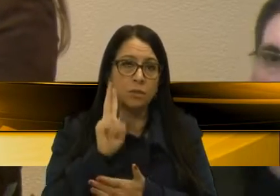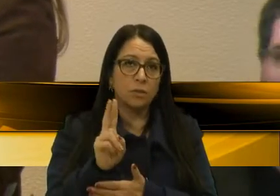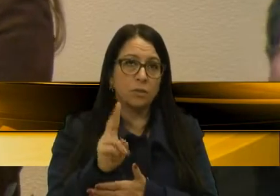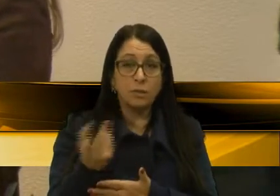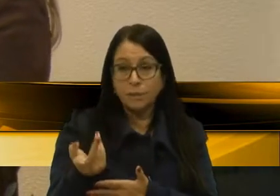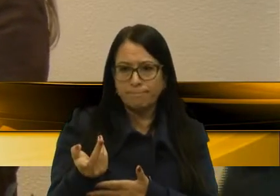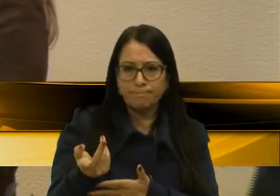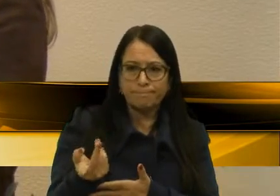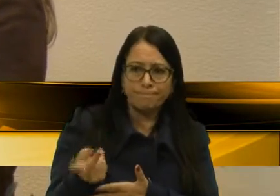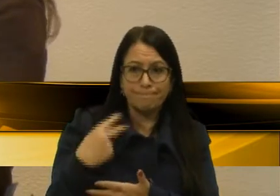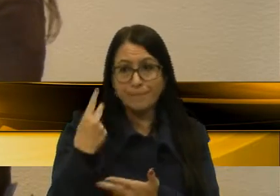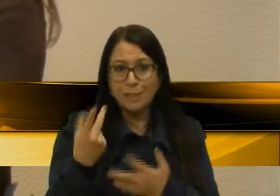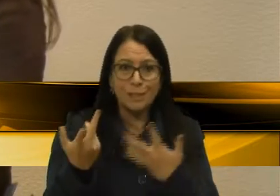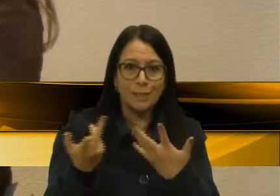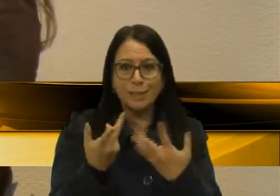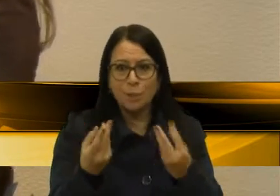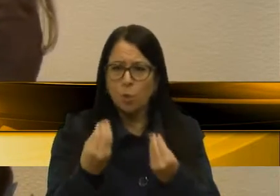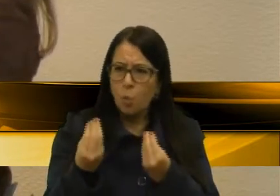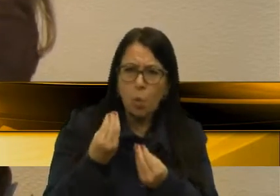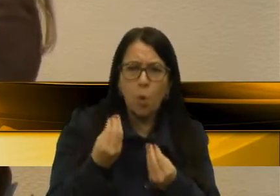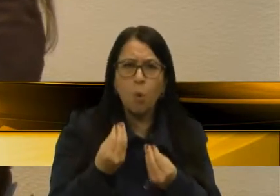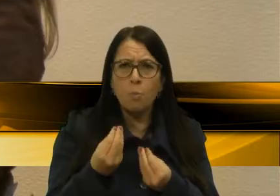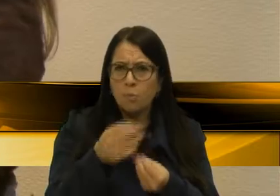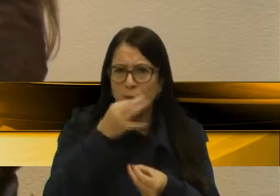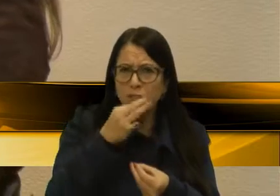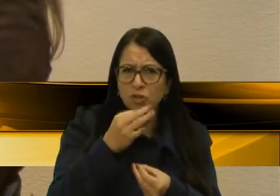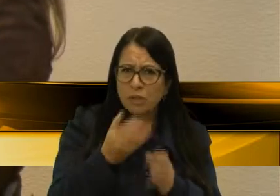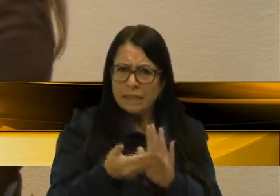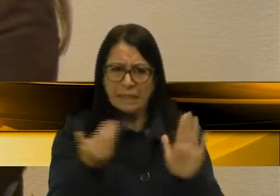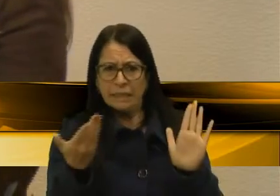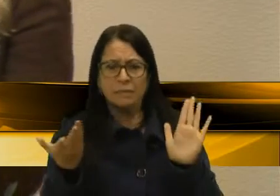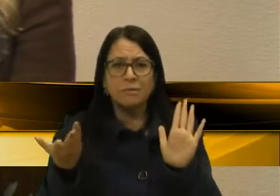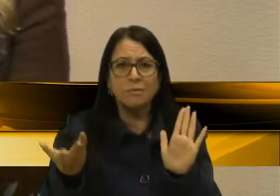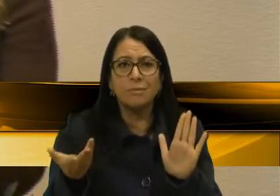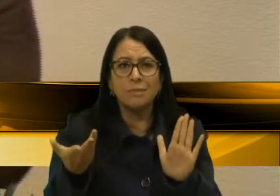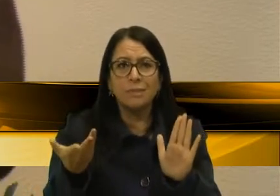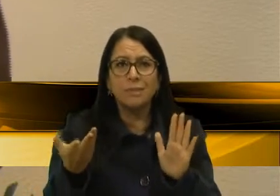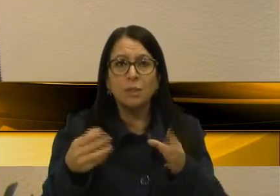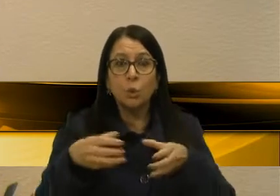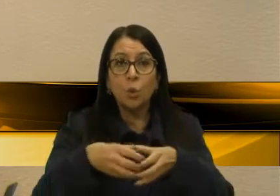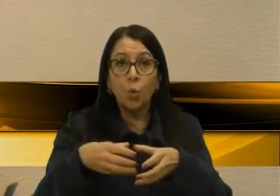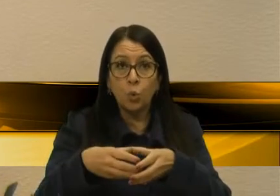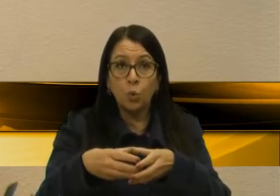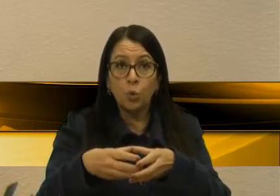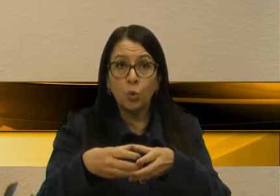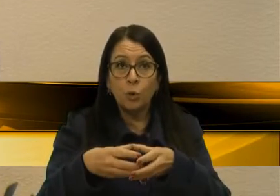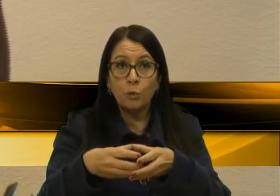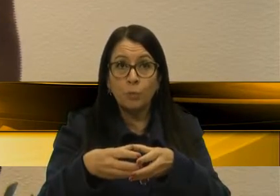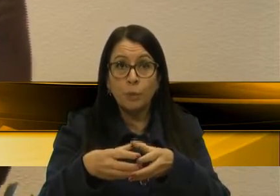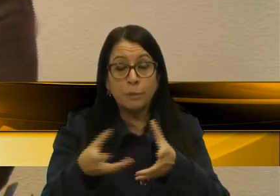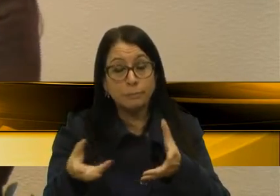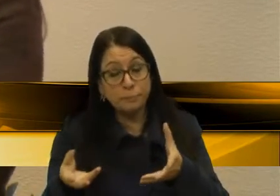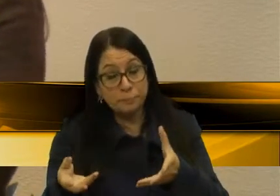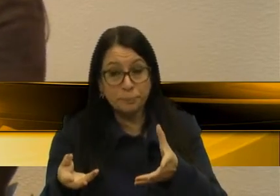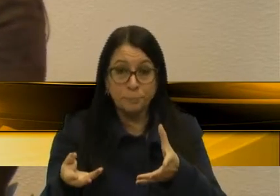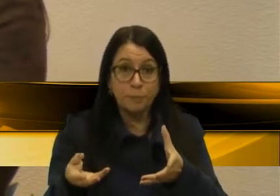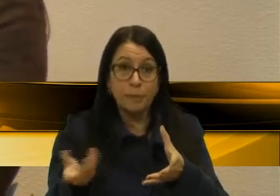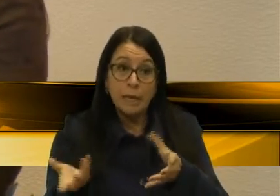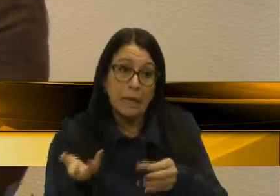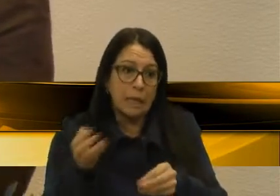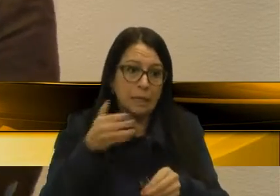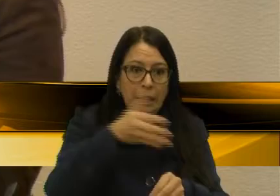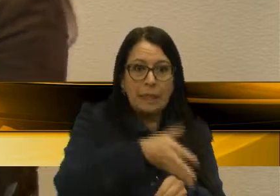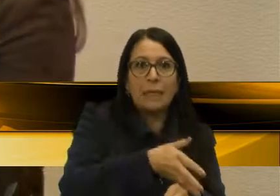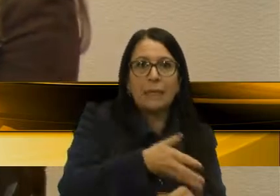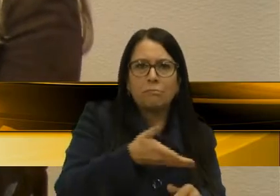antepática a nossa posição. Como assim? Como que Caxias está saindo? E para o grupo a qual nós desejamos